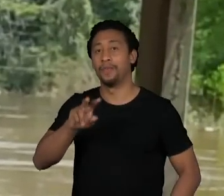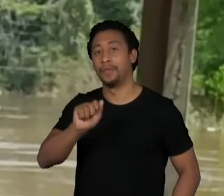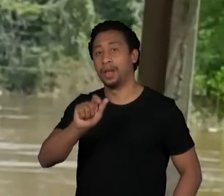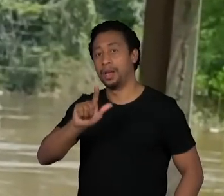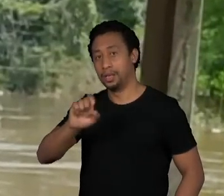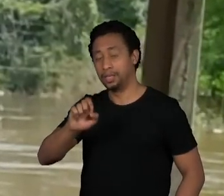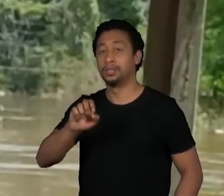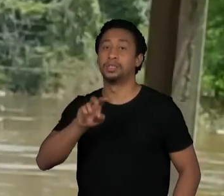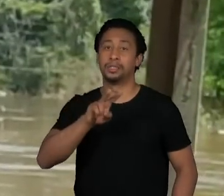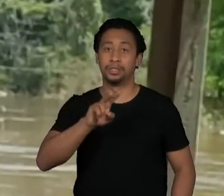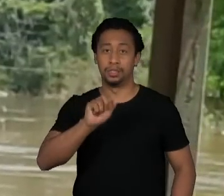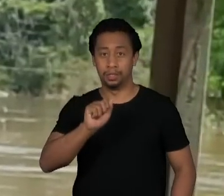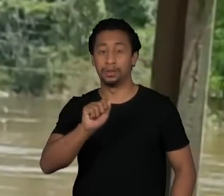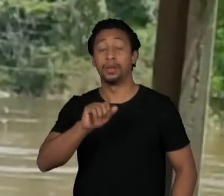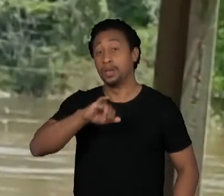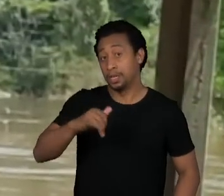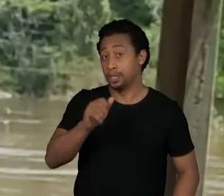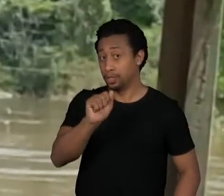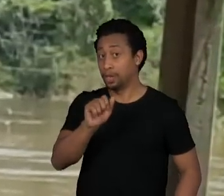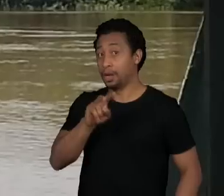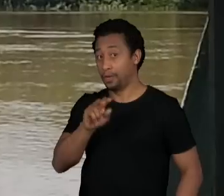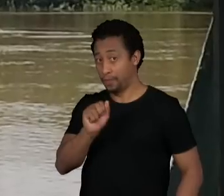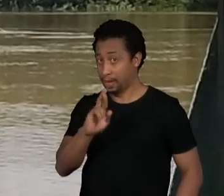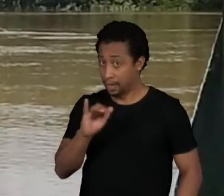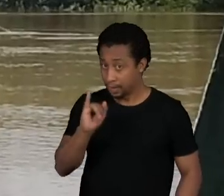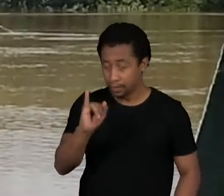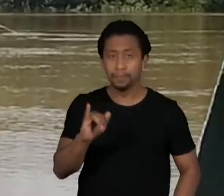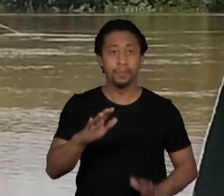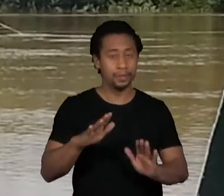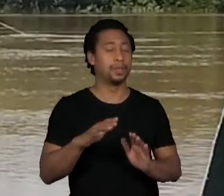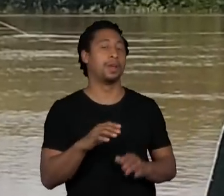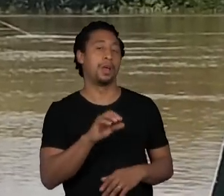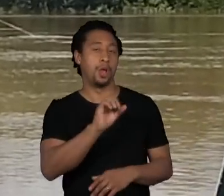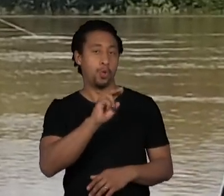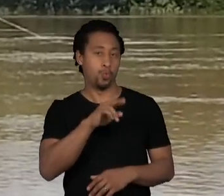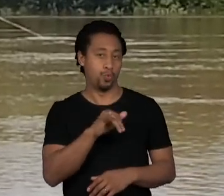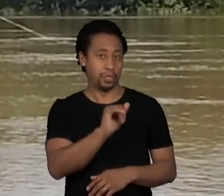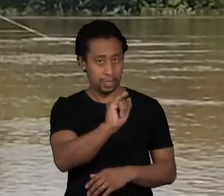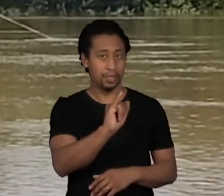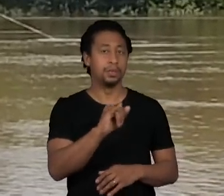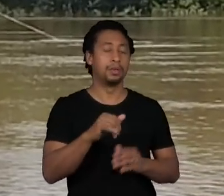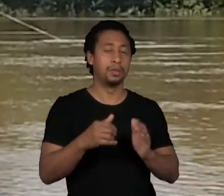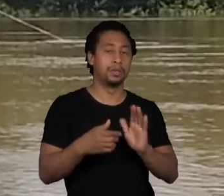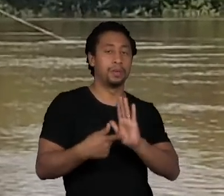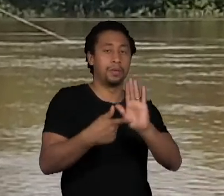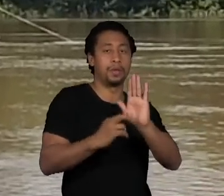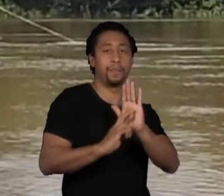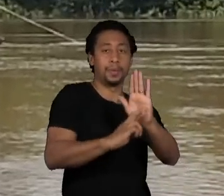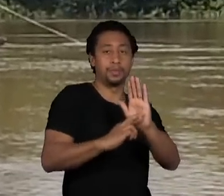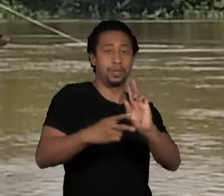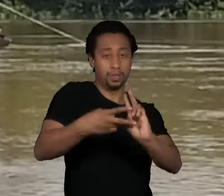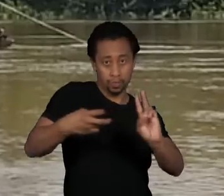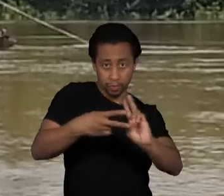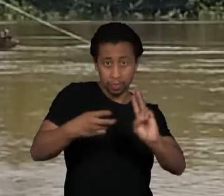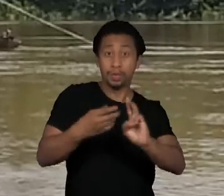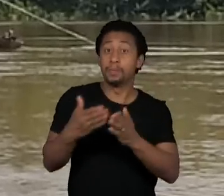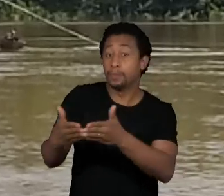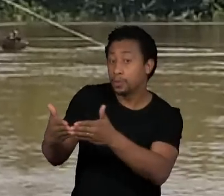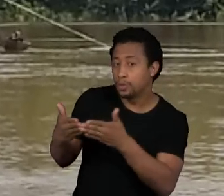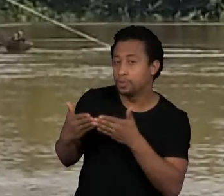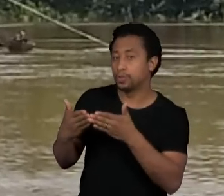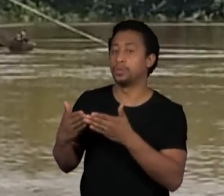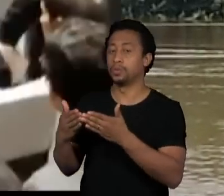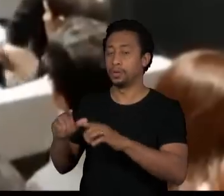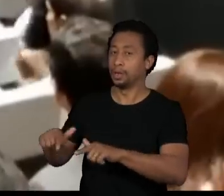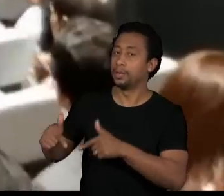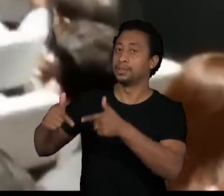Univaja, que representa os povos indígenas da região, voltou a reforçar pedido de proteção ao governo federal.